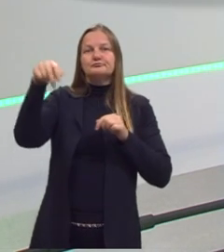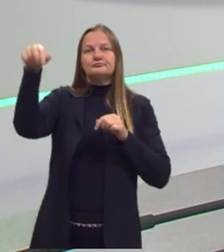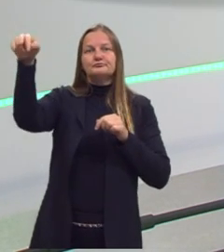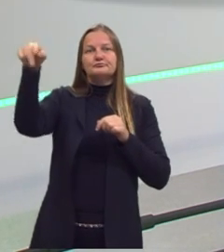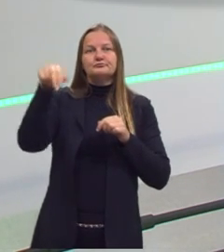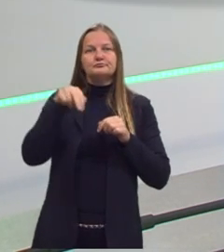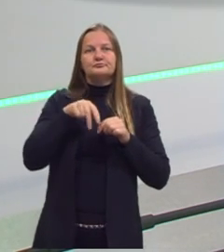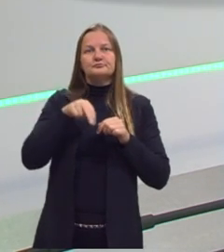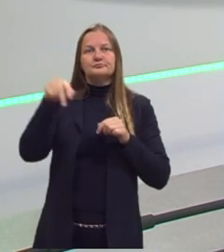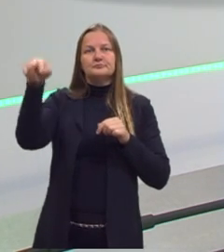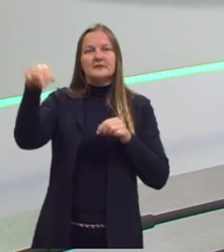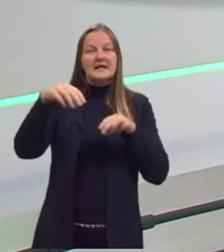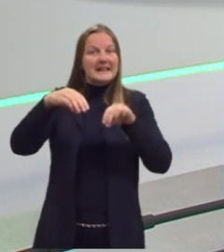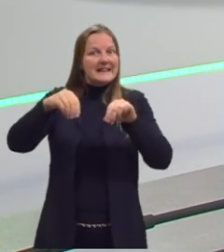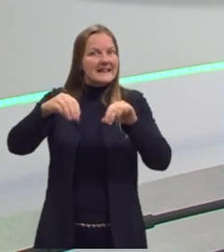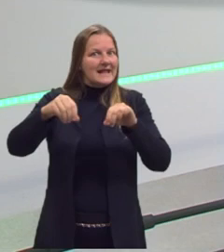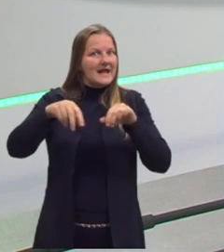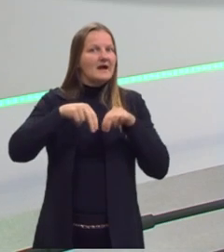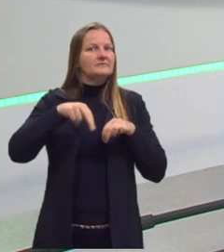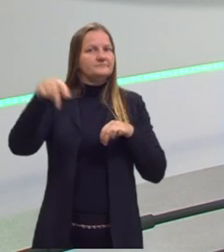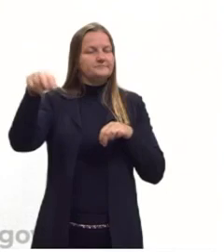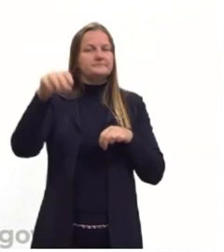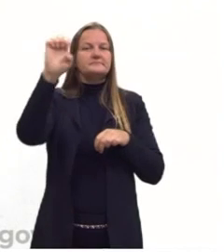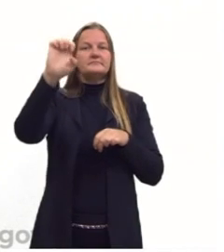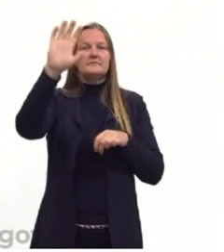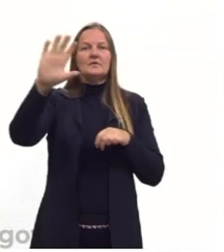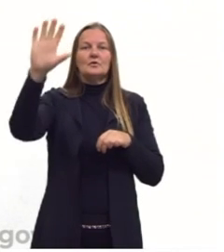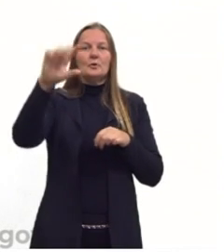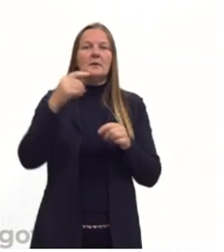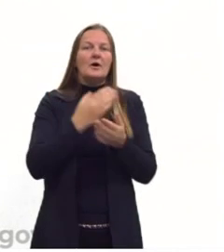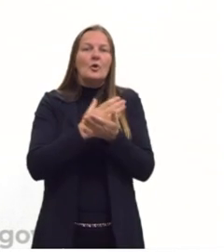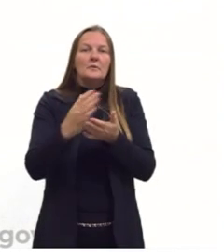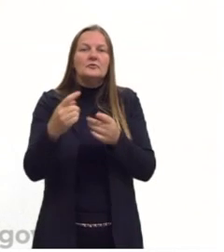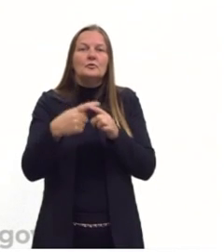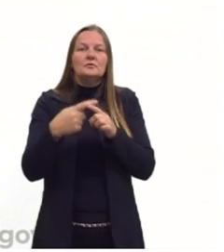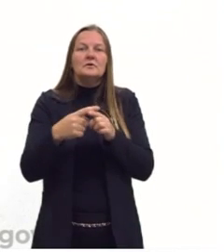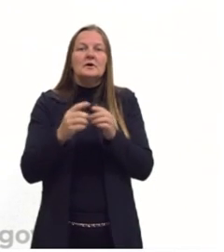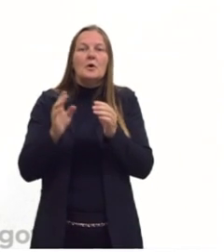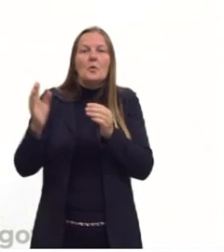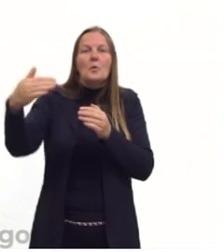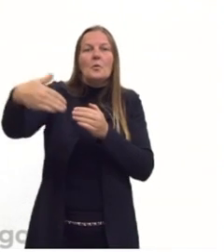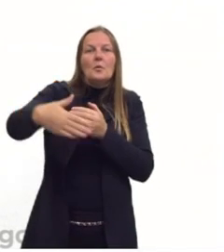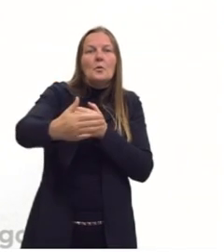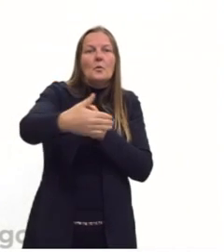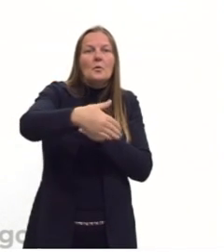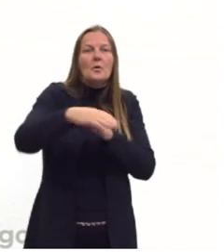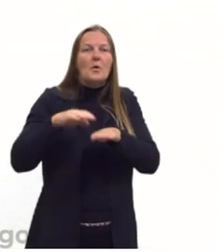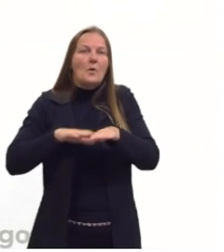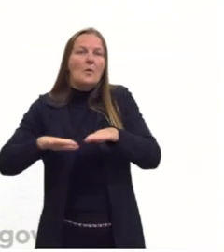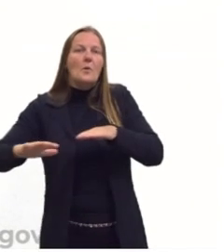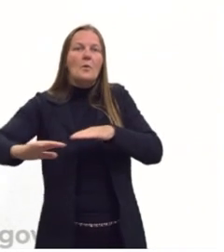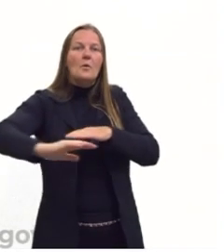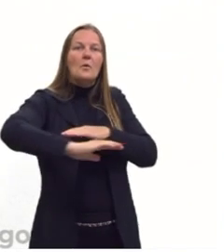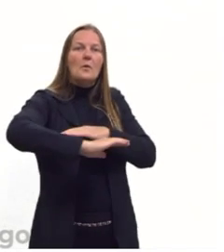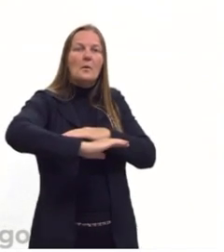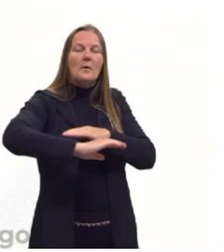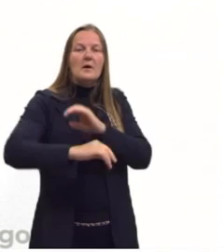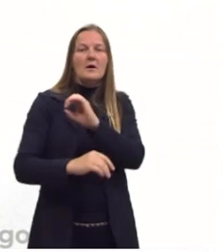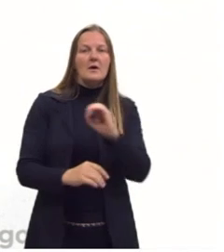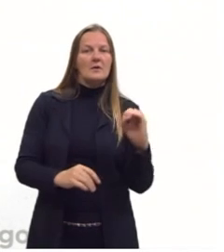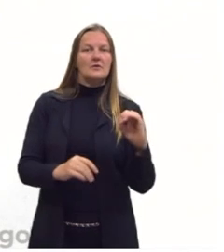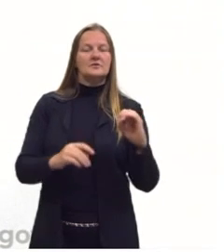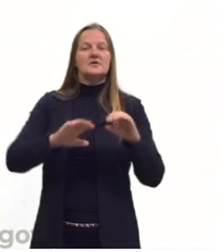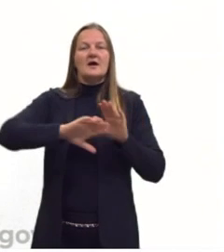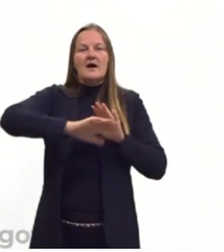que vinham, então, por terra. E o que os europeus fizeram? Começaram a buscar rotas marítimas para conseguir chegar no Oriente.